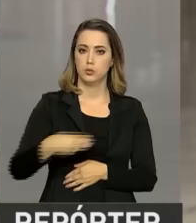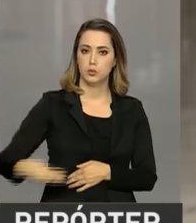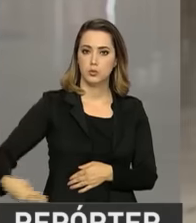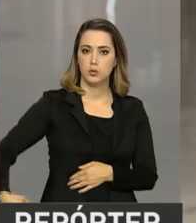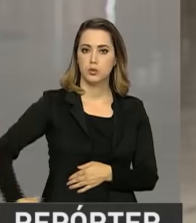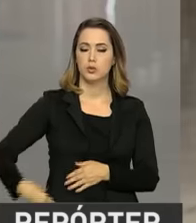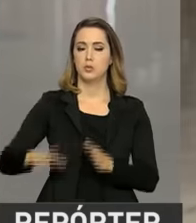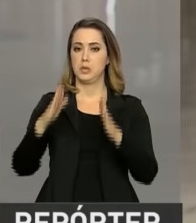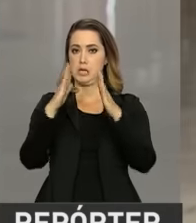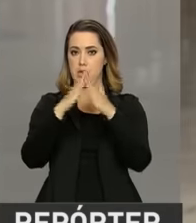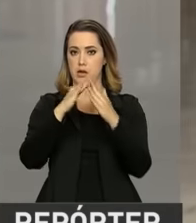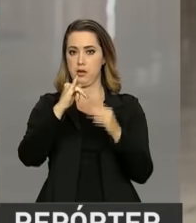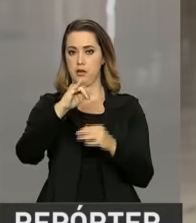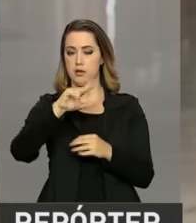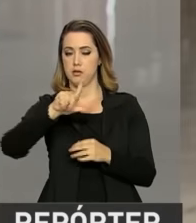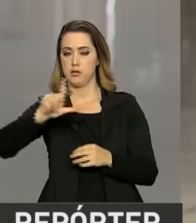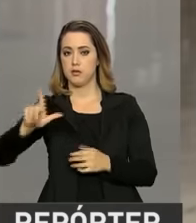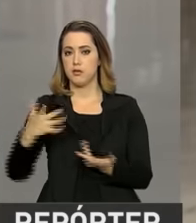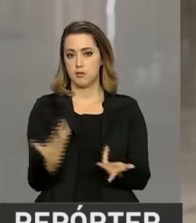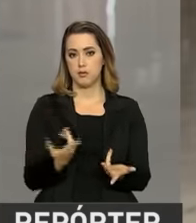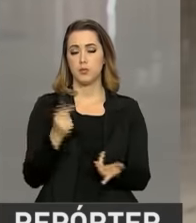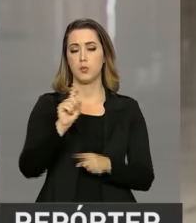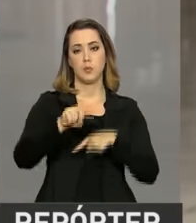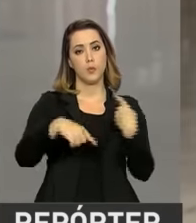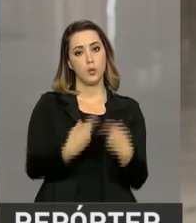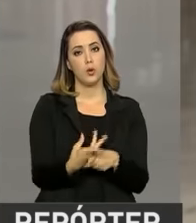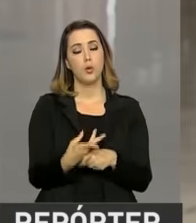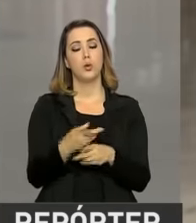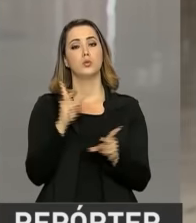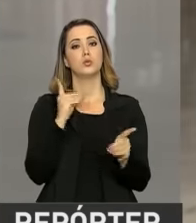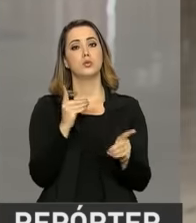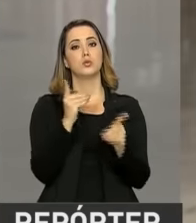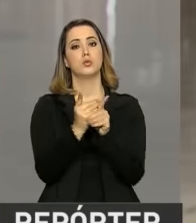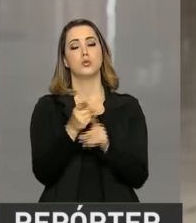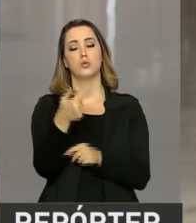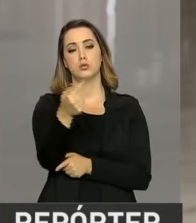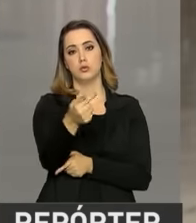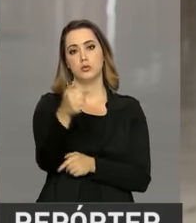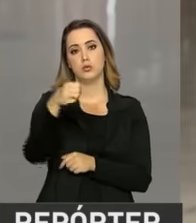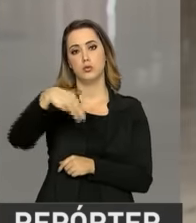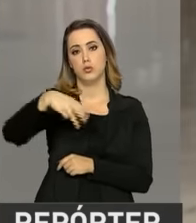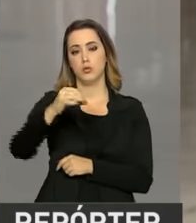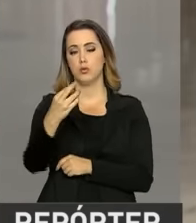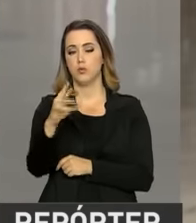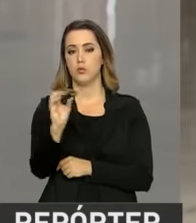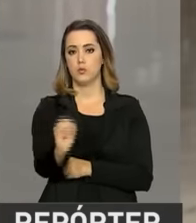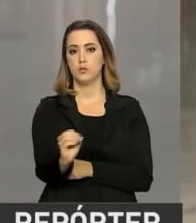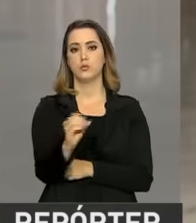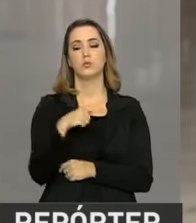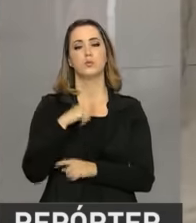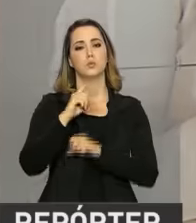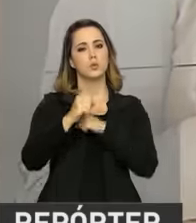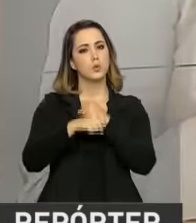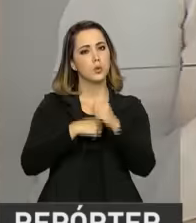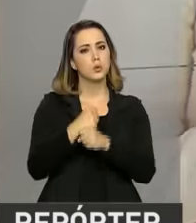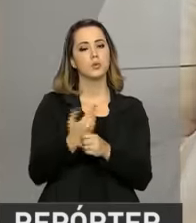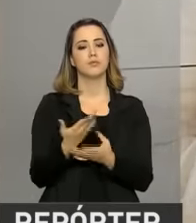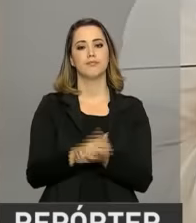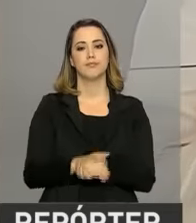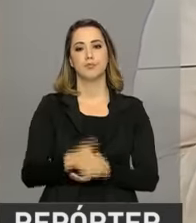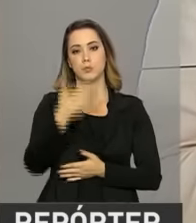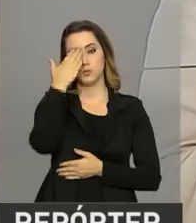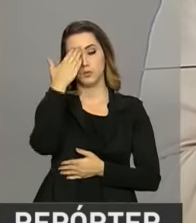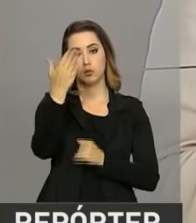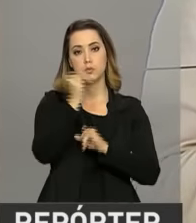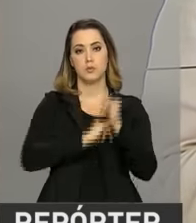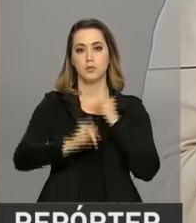Eliseu Padilha. O próximo encontro do grupo está marcado para o dia 7 de março do ano que vem. José Luiz. Obrigado